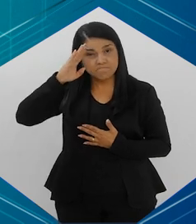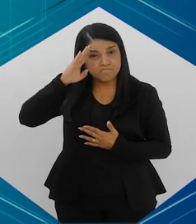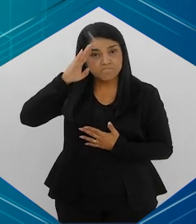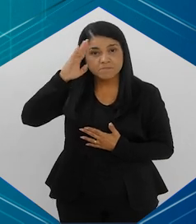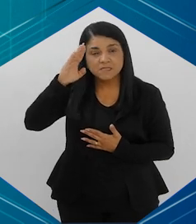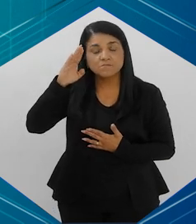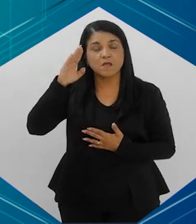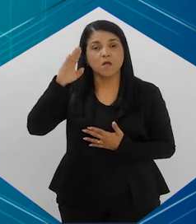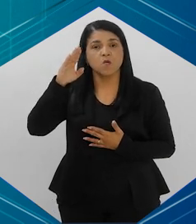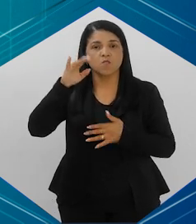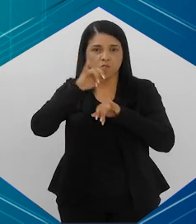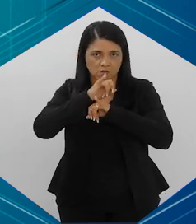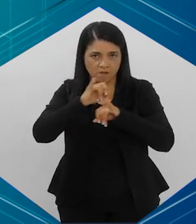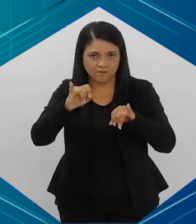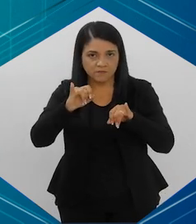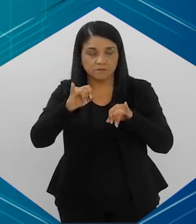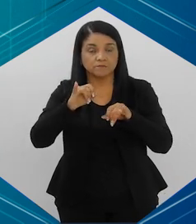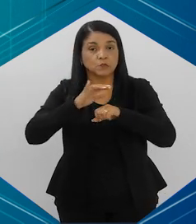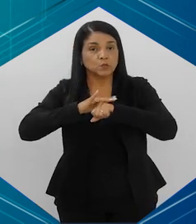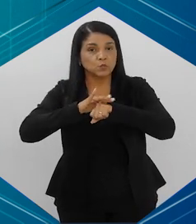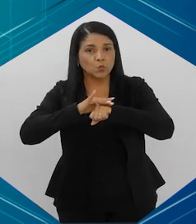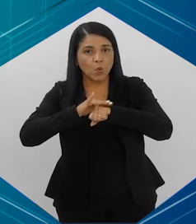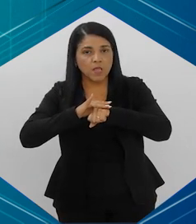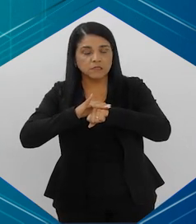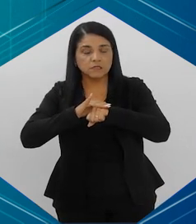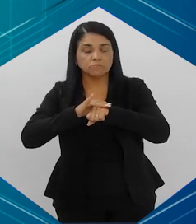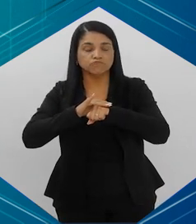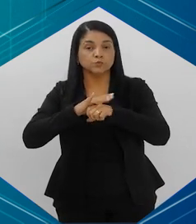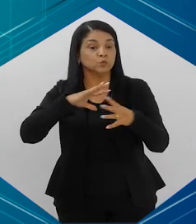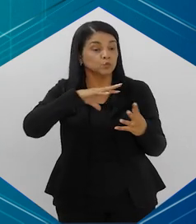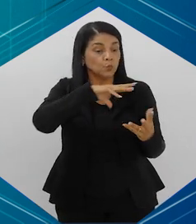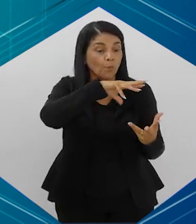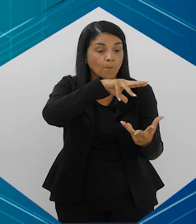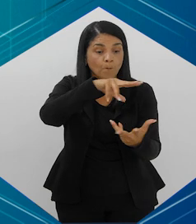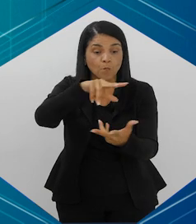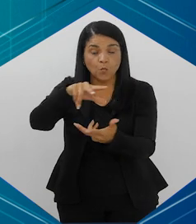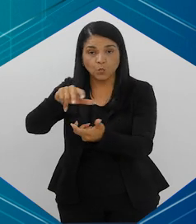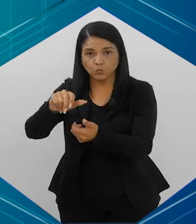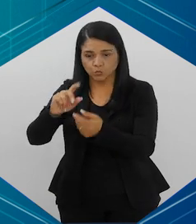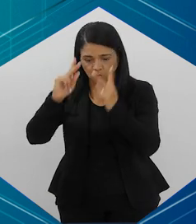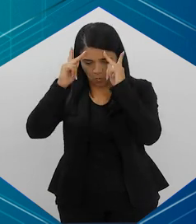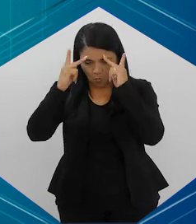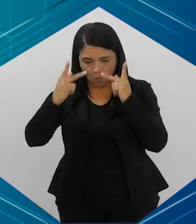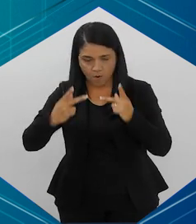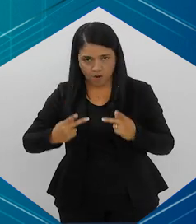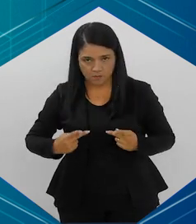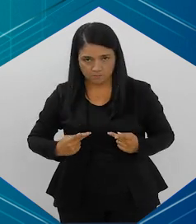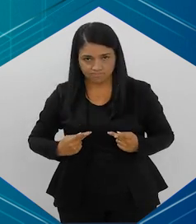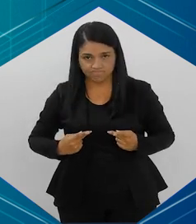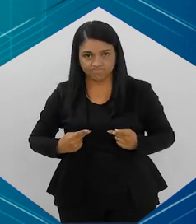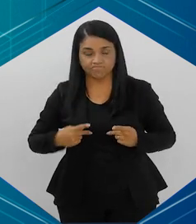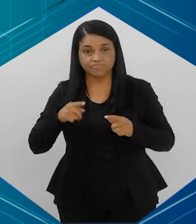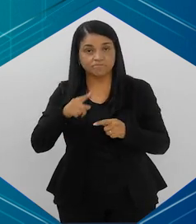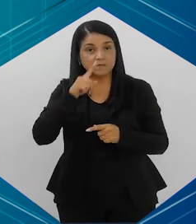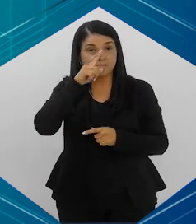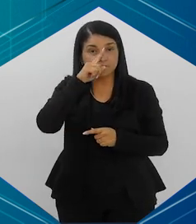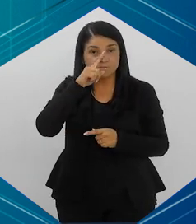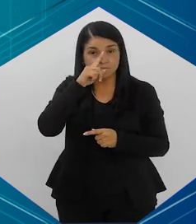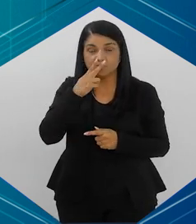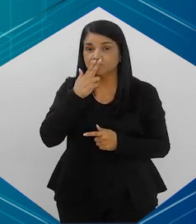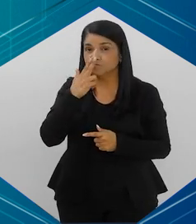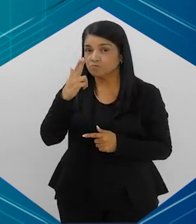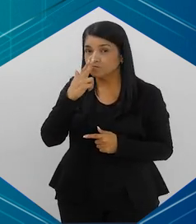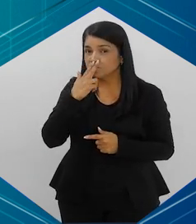principal causa evitável de doença que existe na humanidade hoje, né? Então, assim, a magnitude do